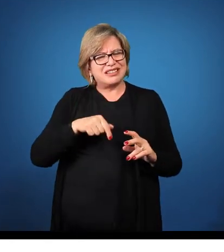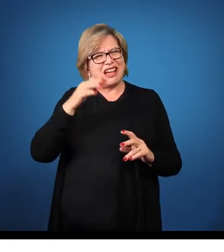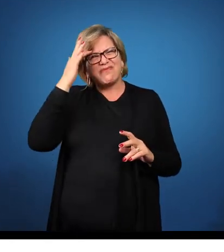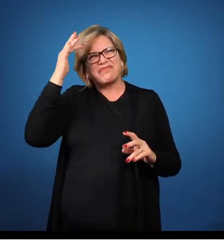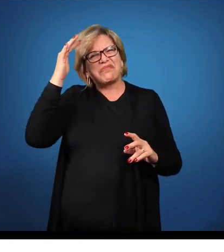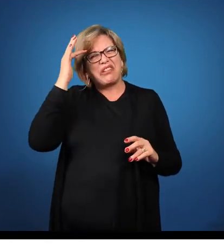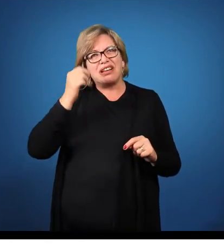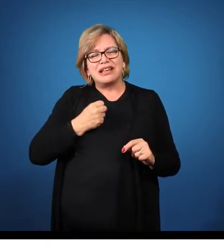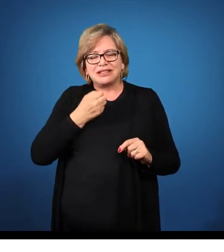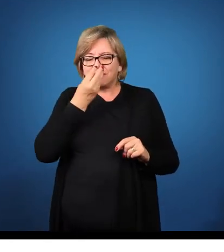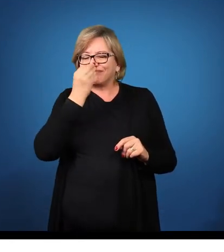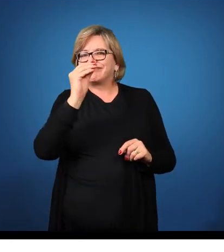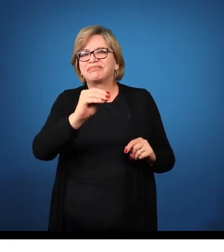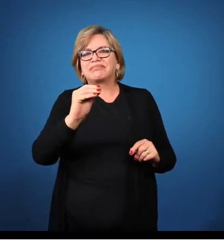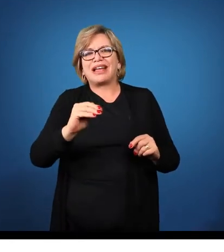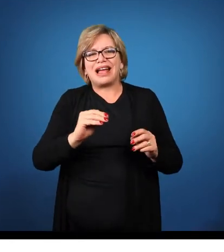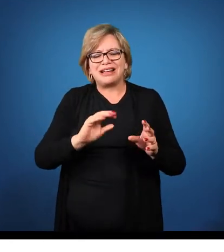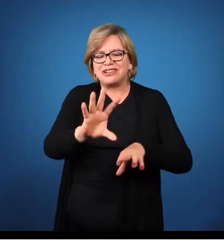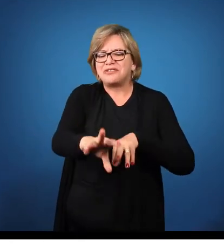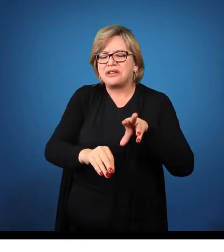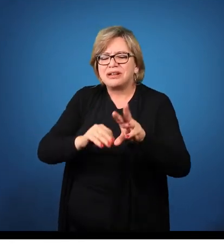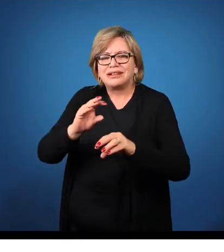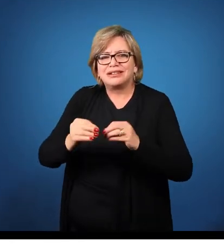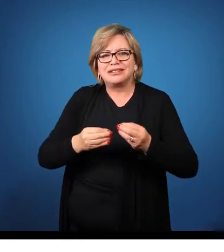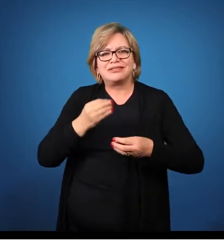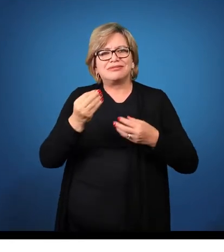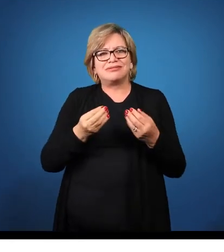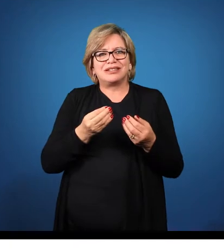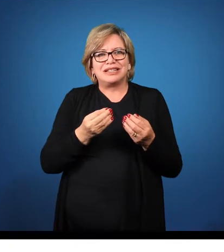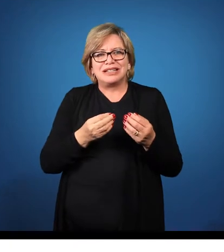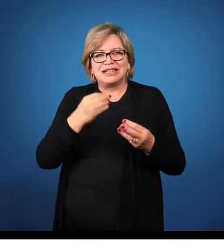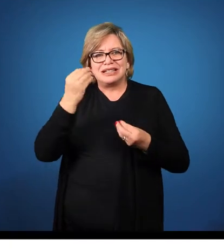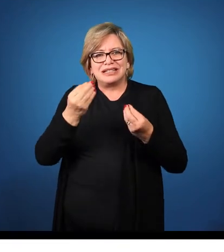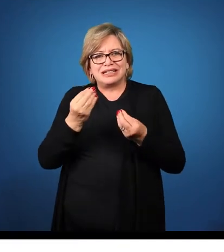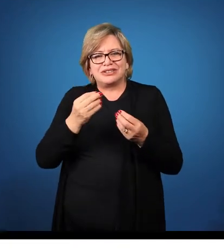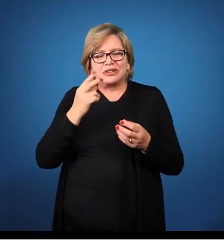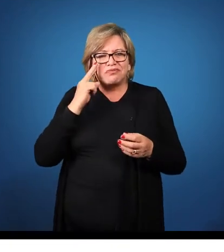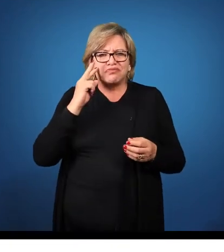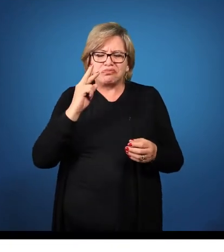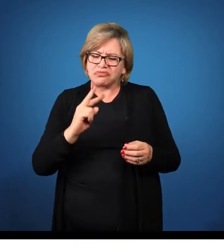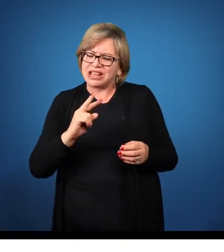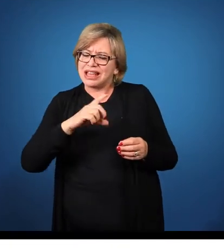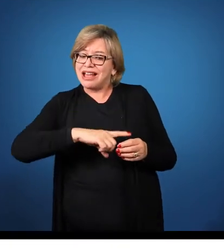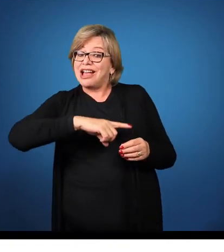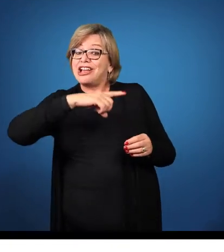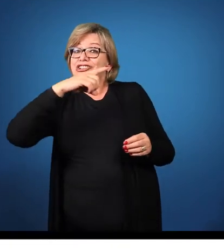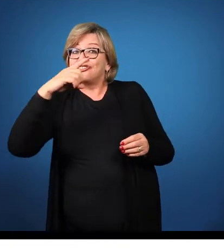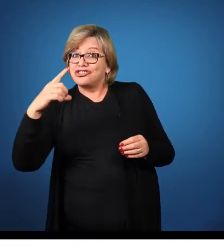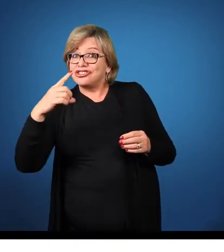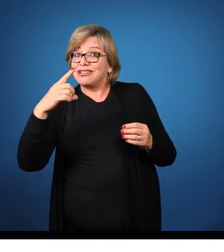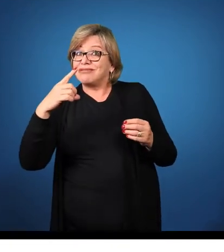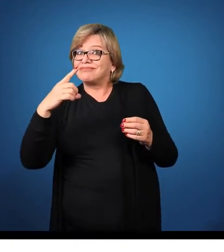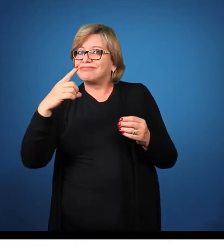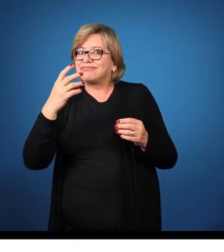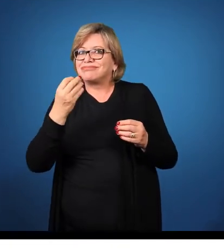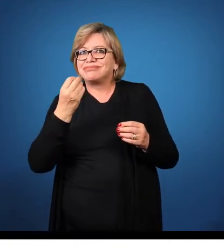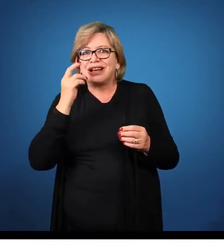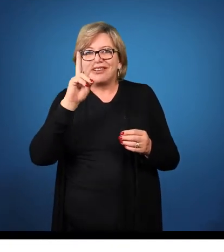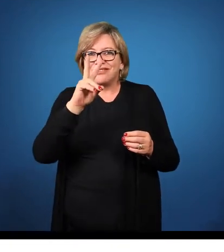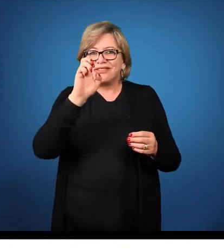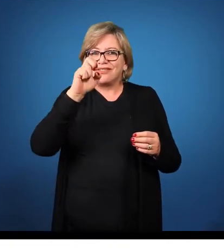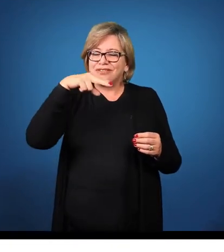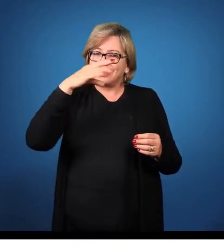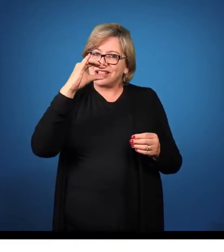ligarmos para consumir os produtos com relação às datas de vencimento? Ou então, o